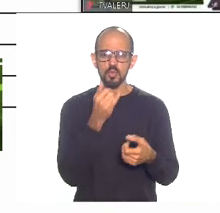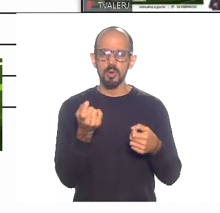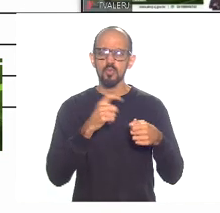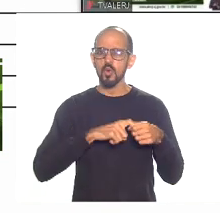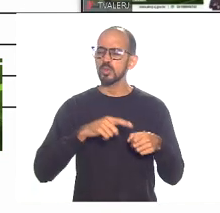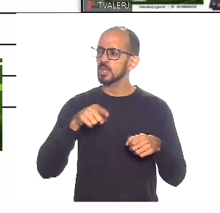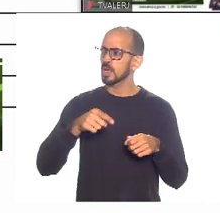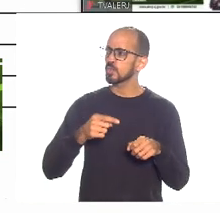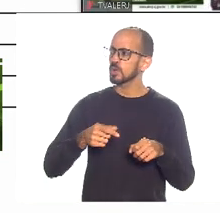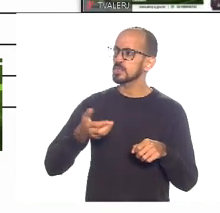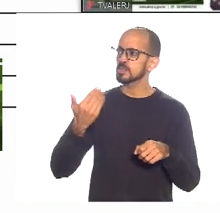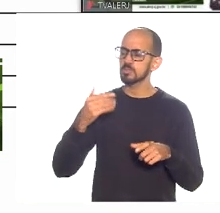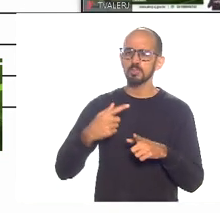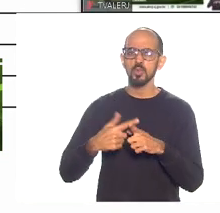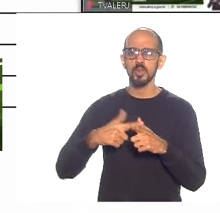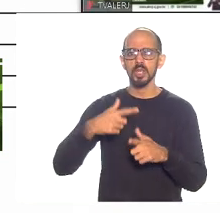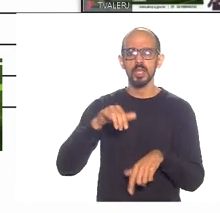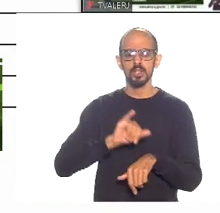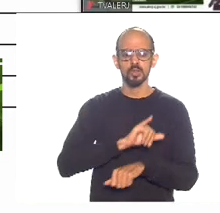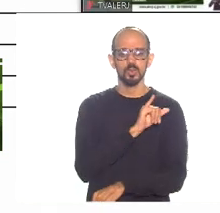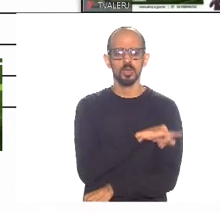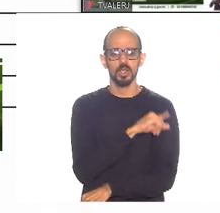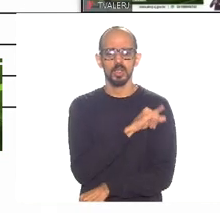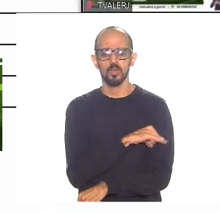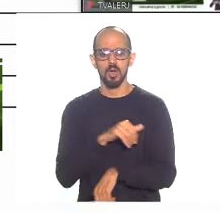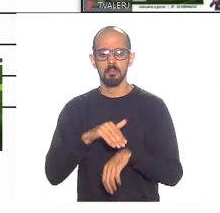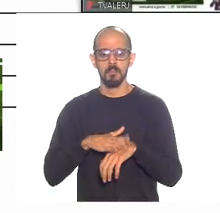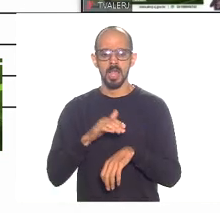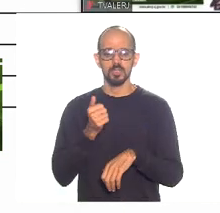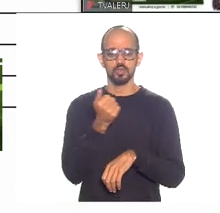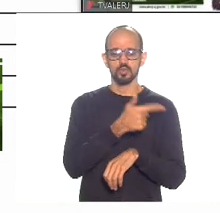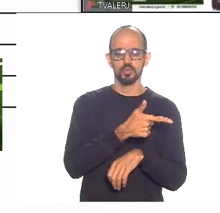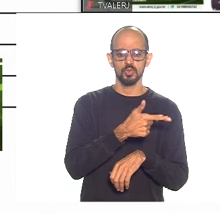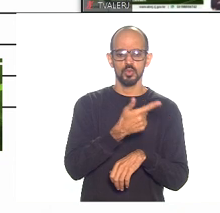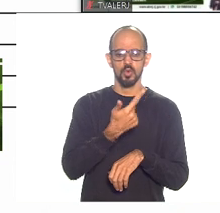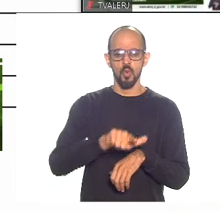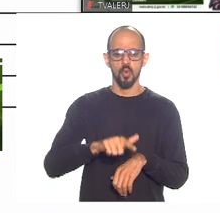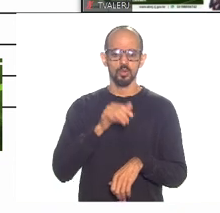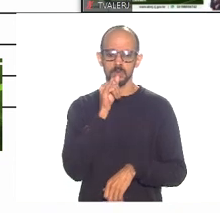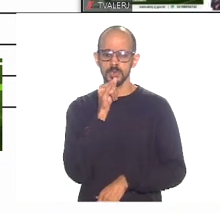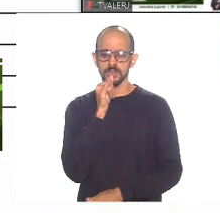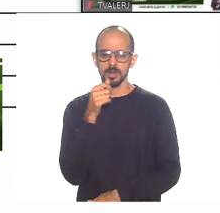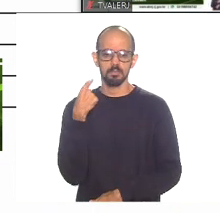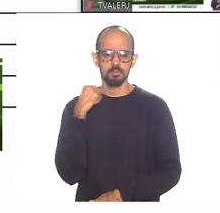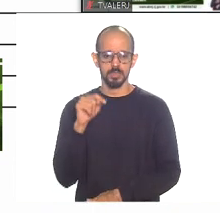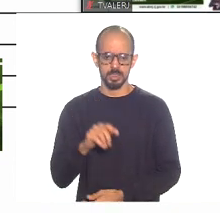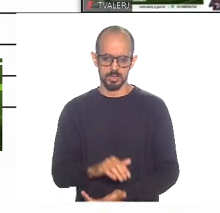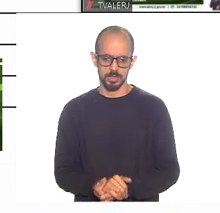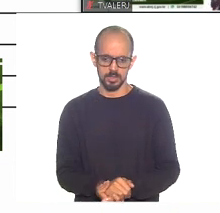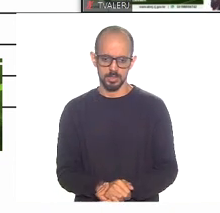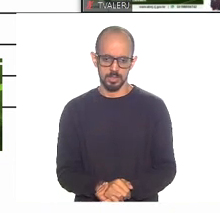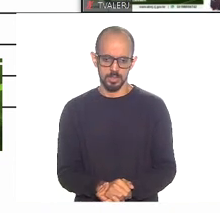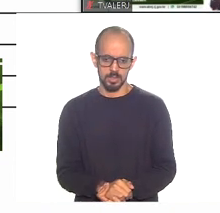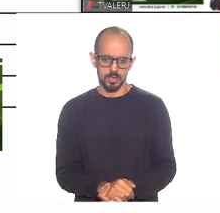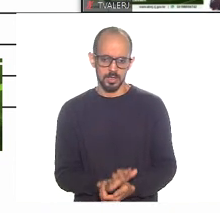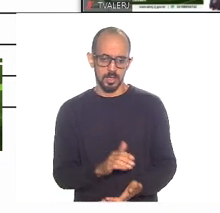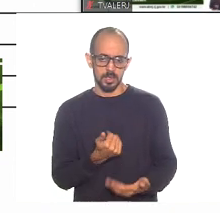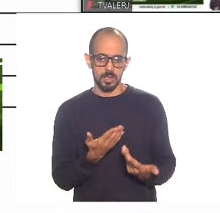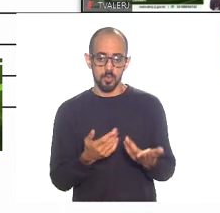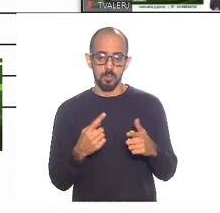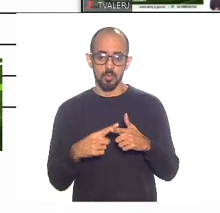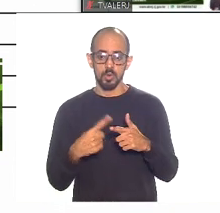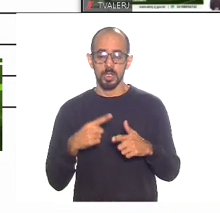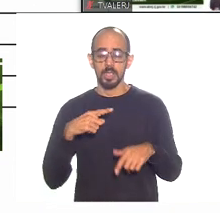no Rio de Janeiro é tão mais alta do que em outros estados? Em Minas, por exemplo. É porque tem muita sede de